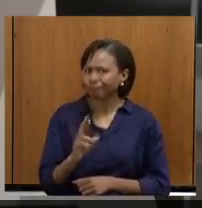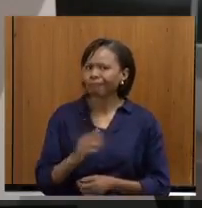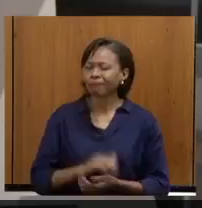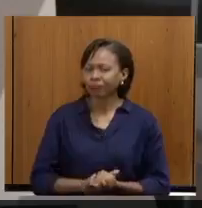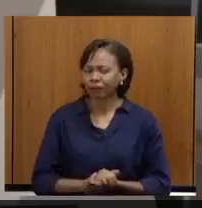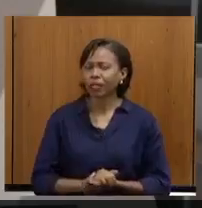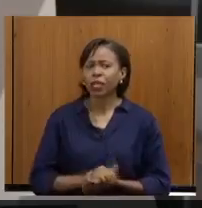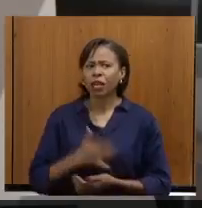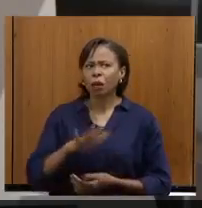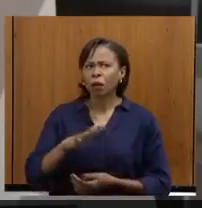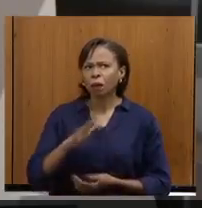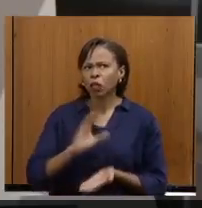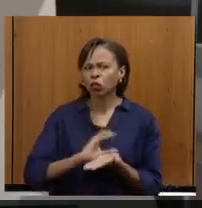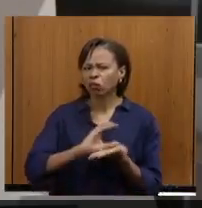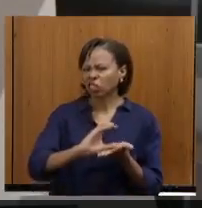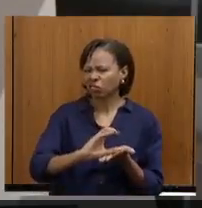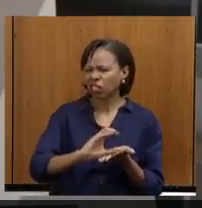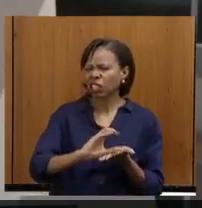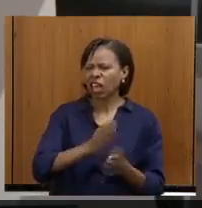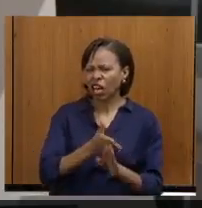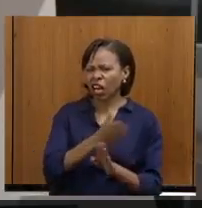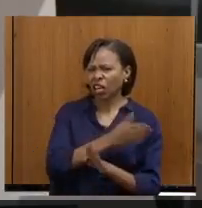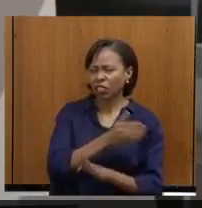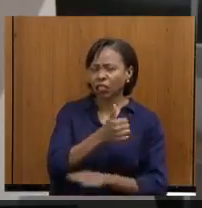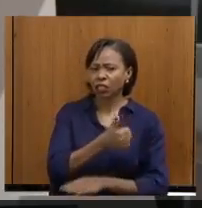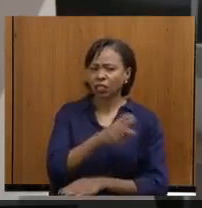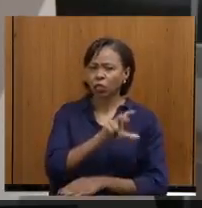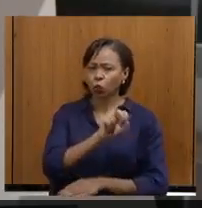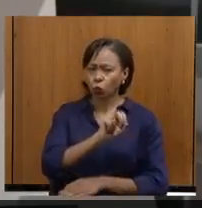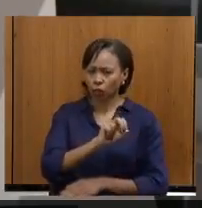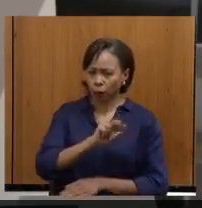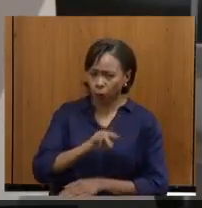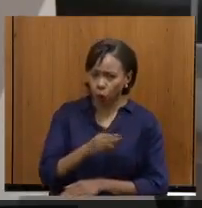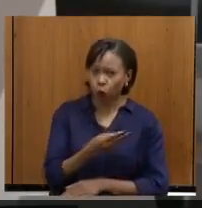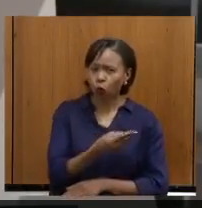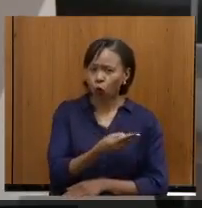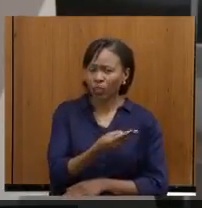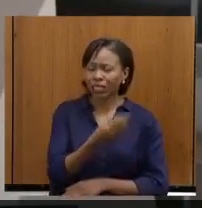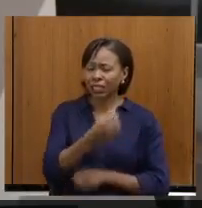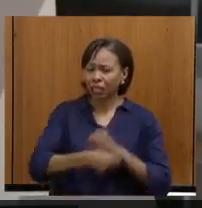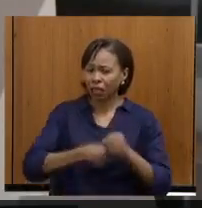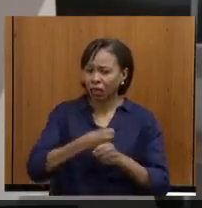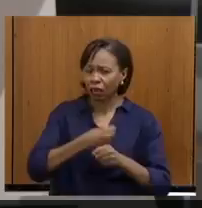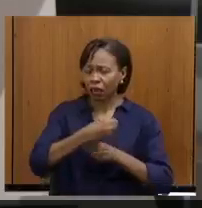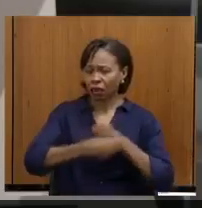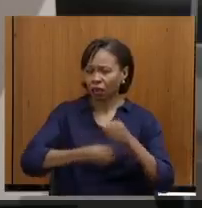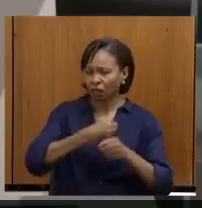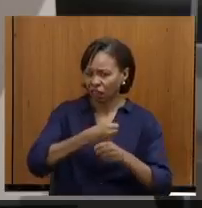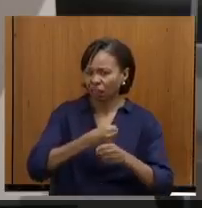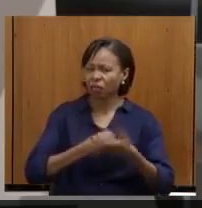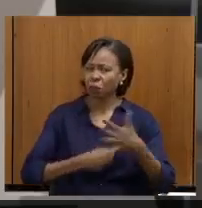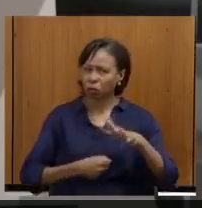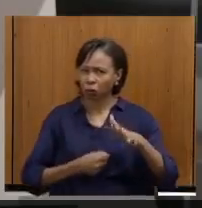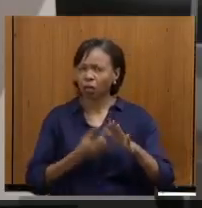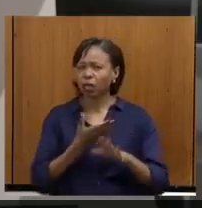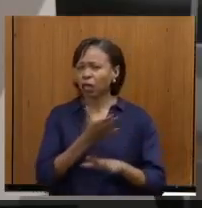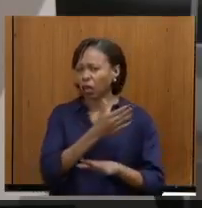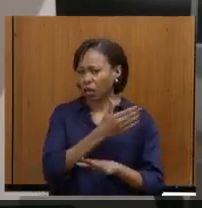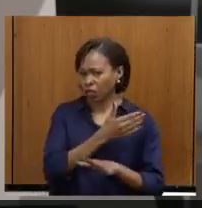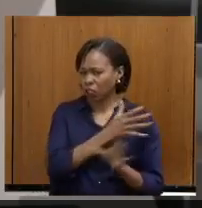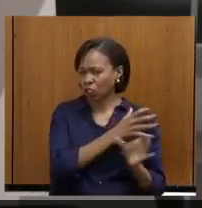média de investimento era de R 150 milhões por ano, a média dos últimos 10 anos.